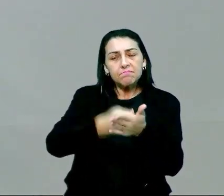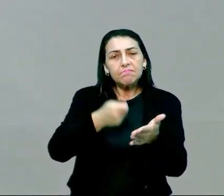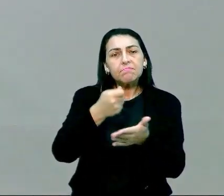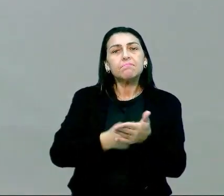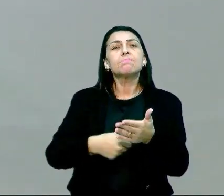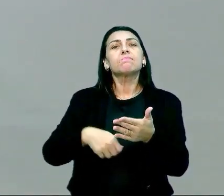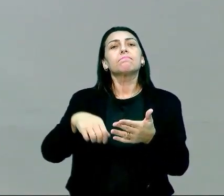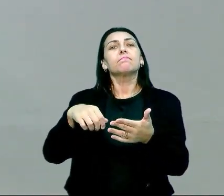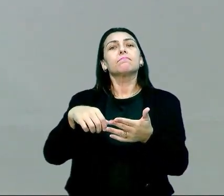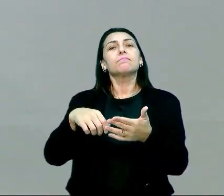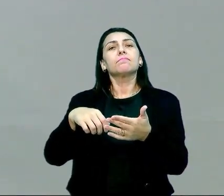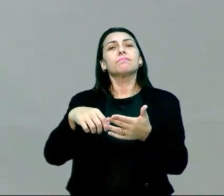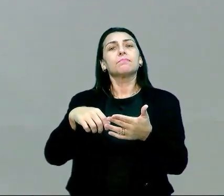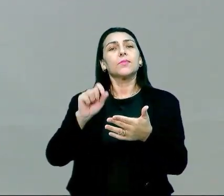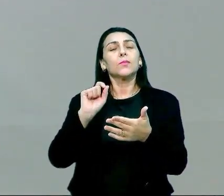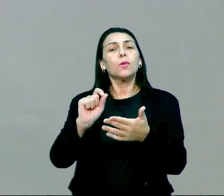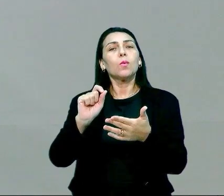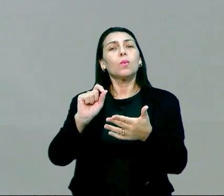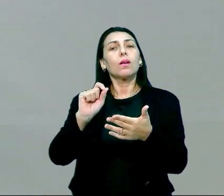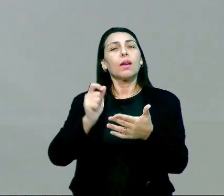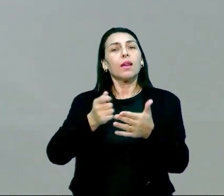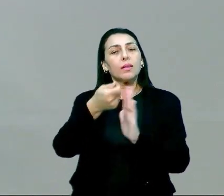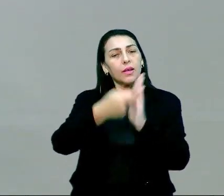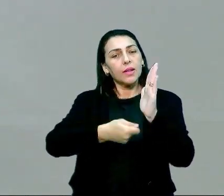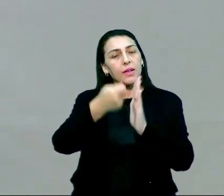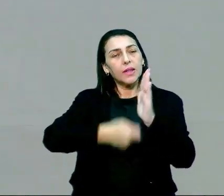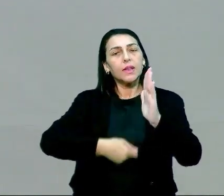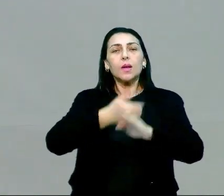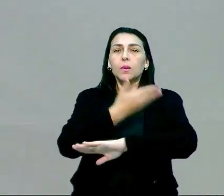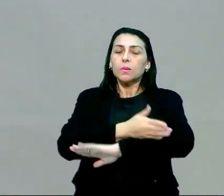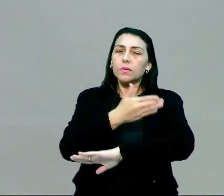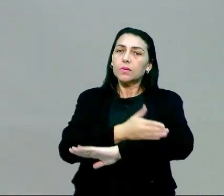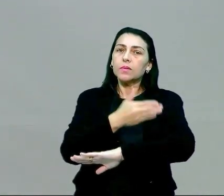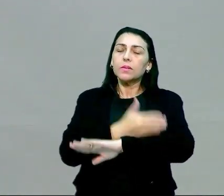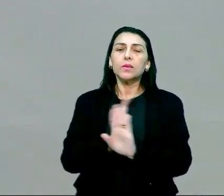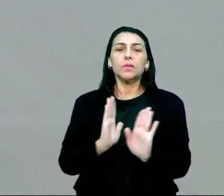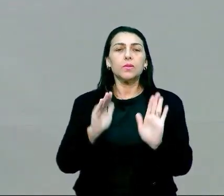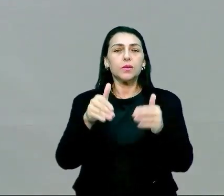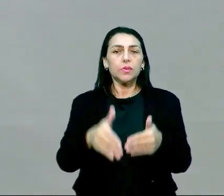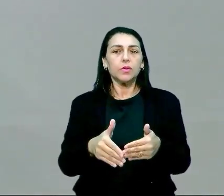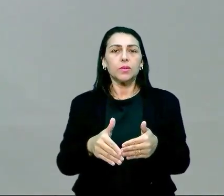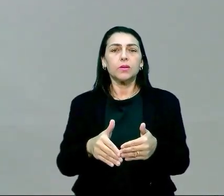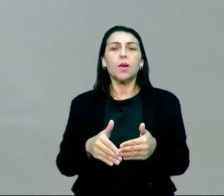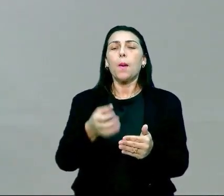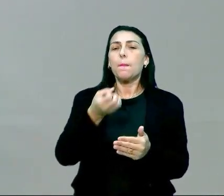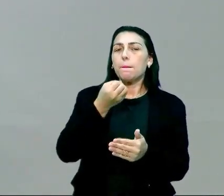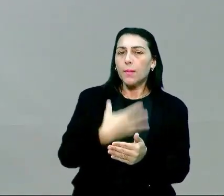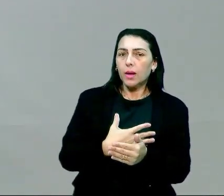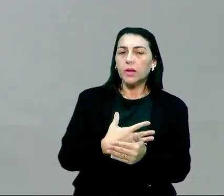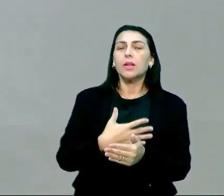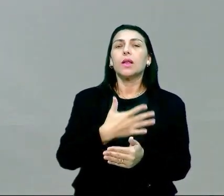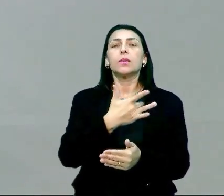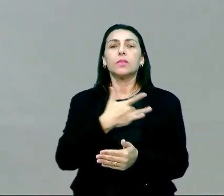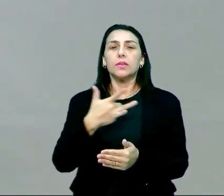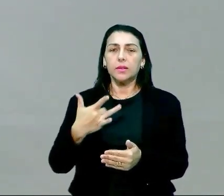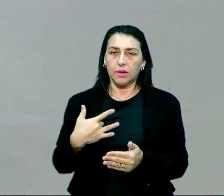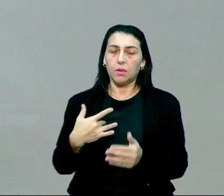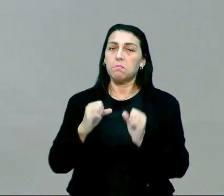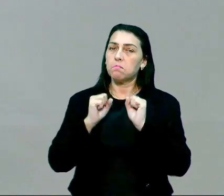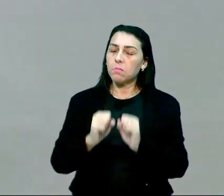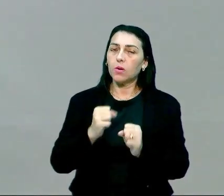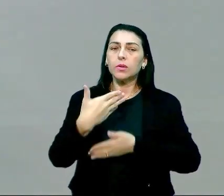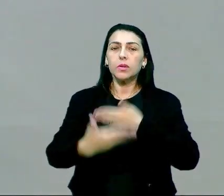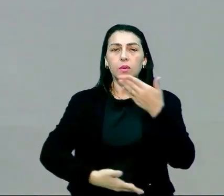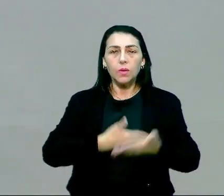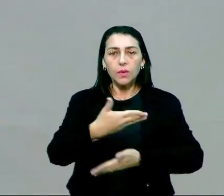redação. Como a atividade física, como o exercício físico, ele direciona para um bem-estar social. Como isso pode ser